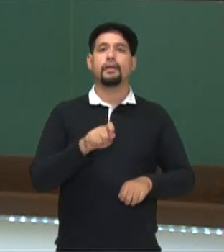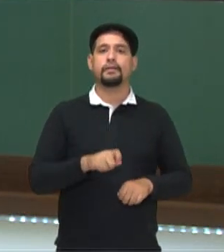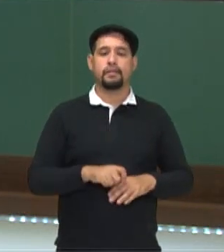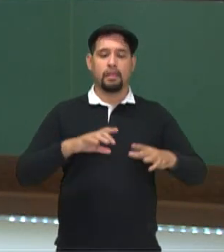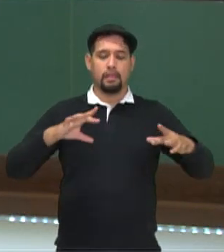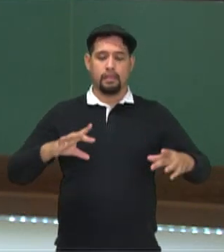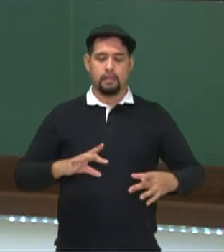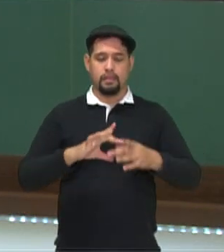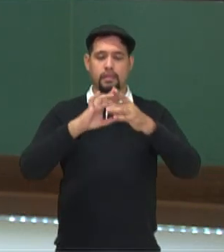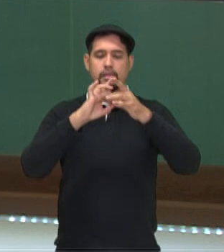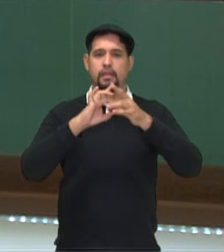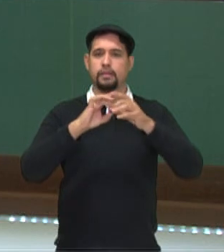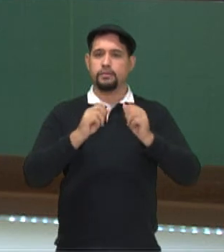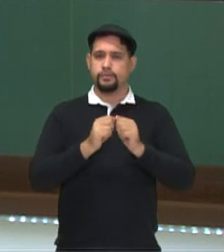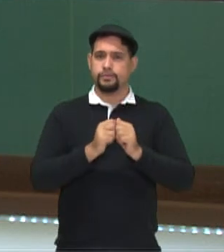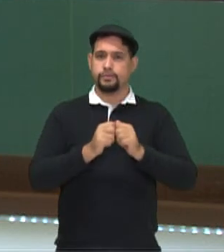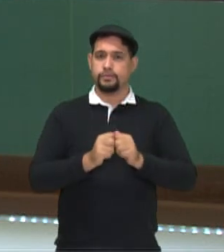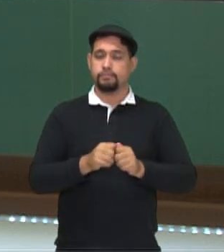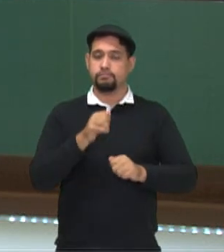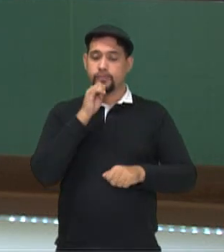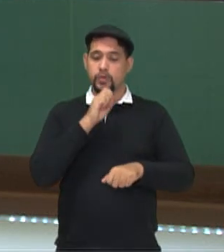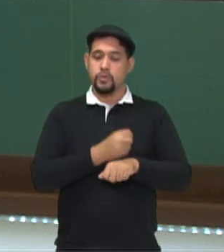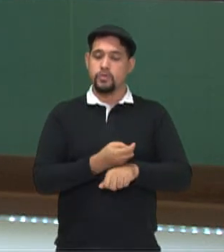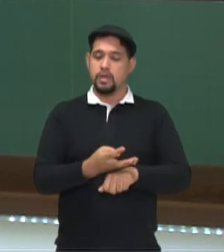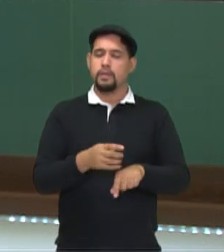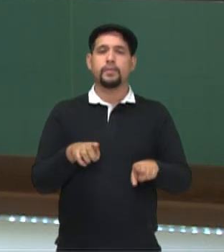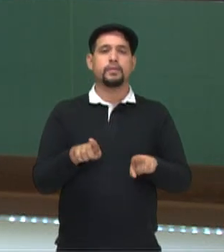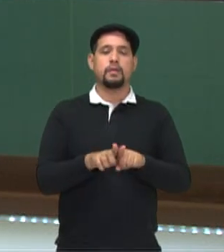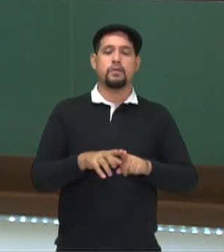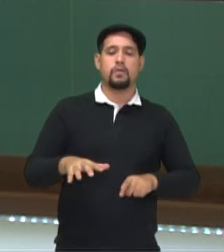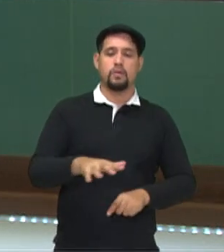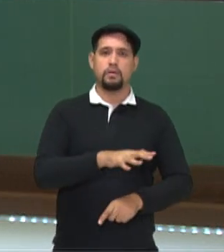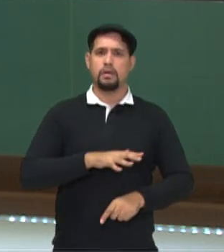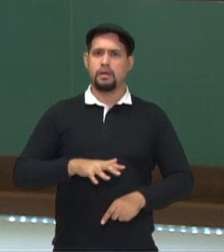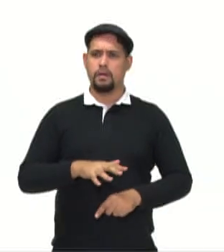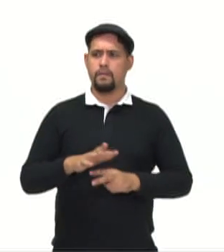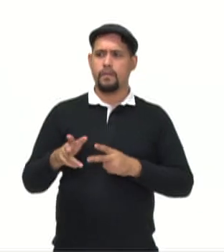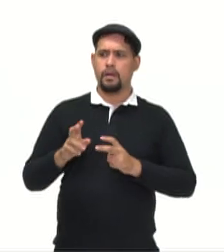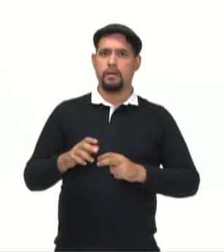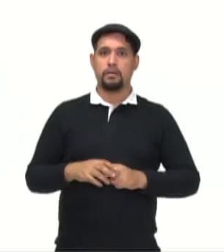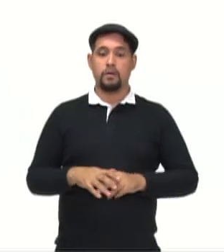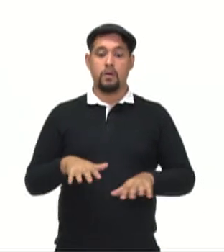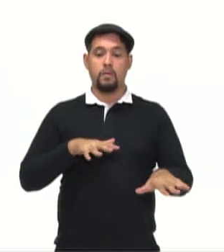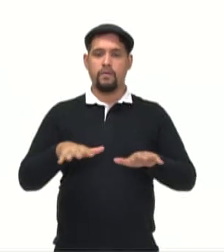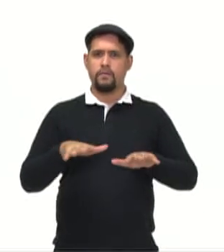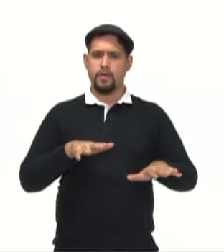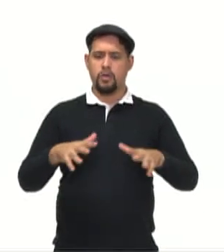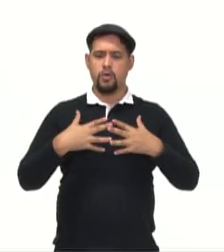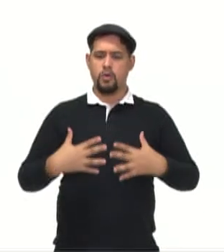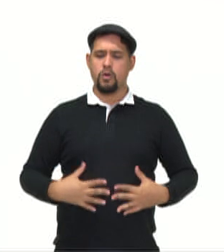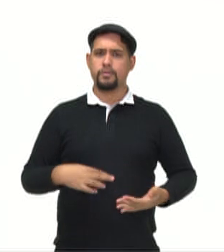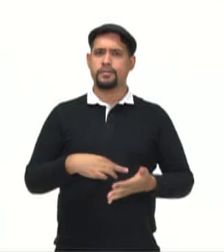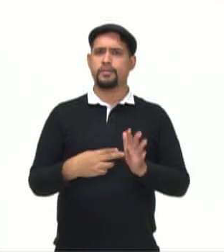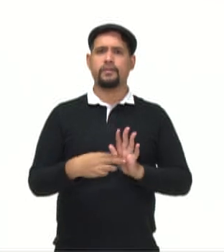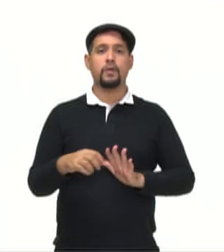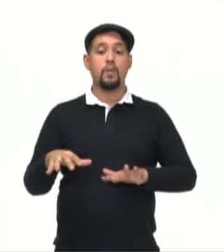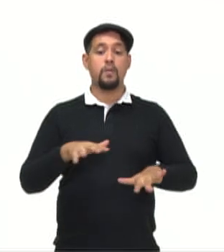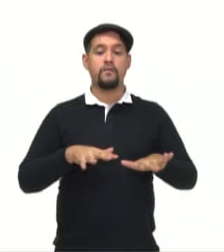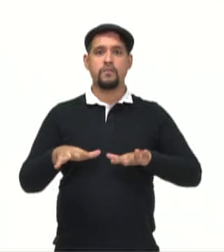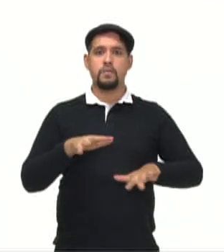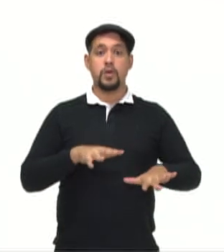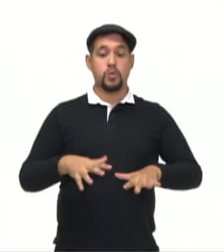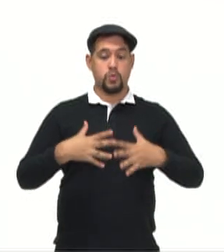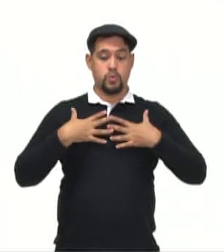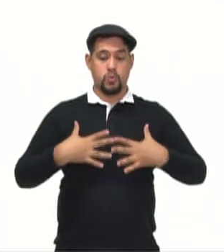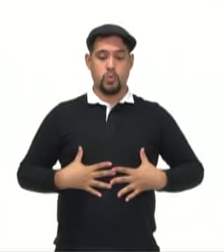ligação do tempo e do espaço. Então, olha só, o movimento corporal é o movimento do